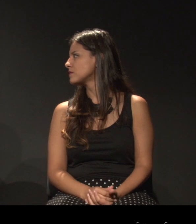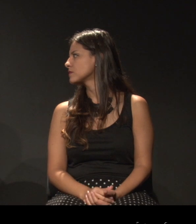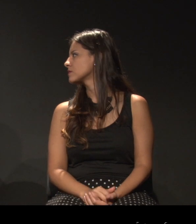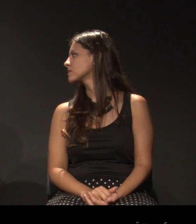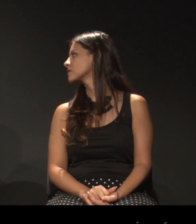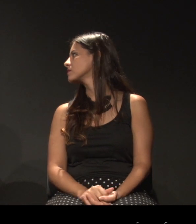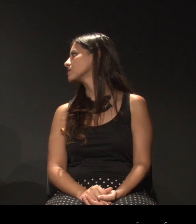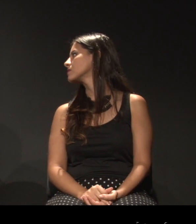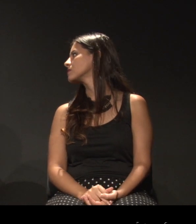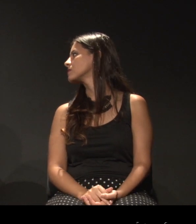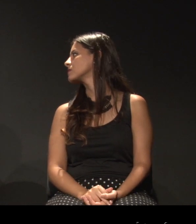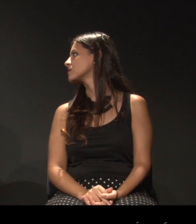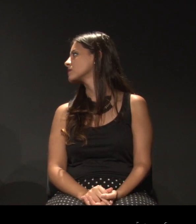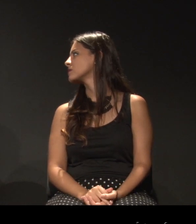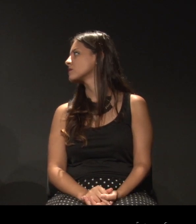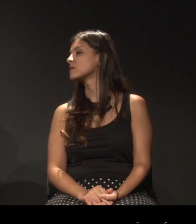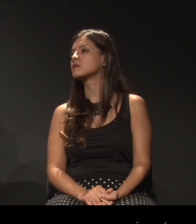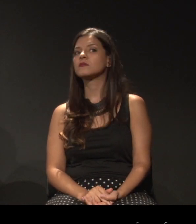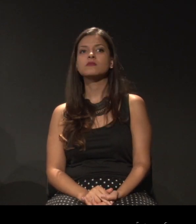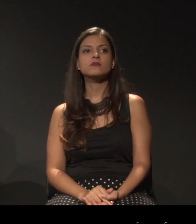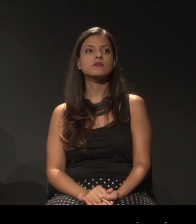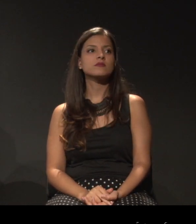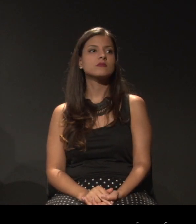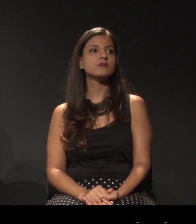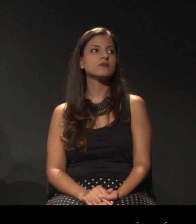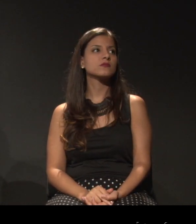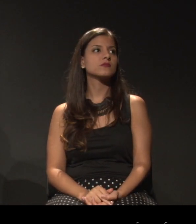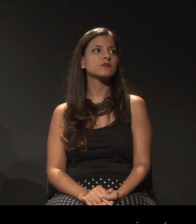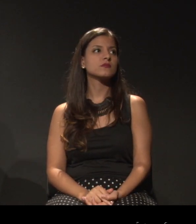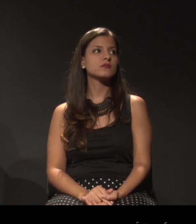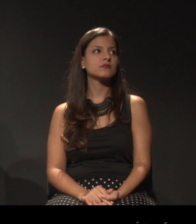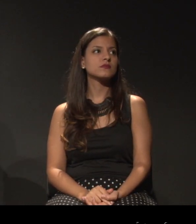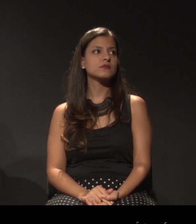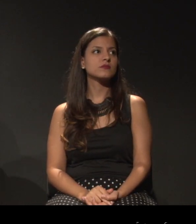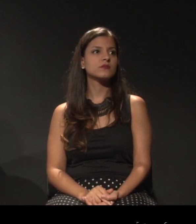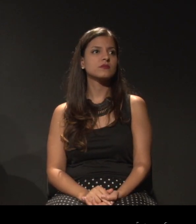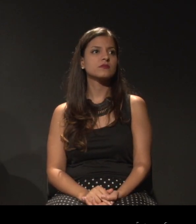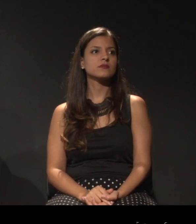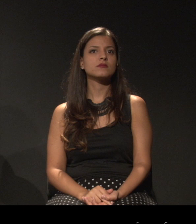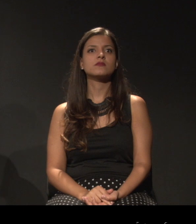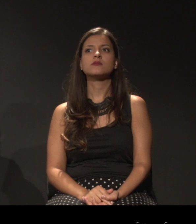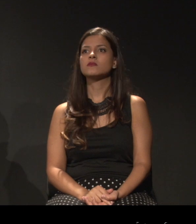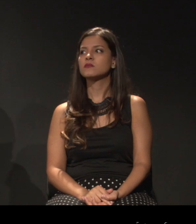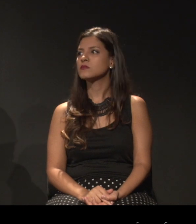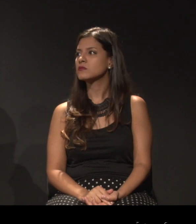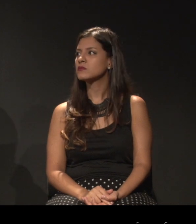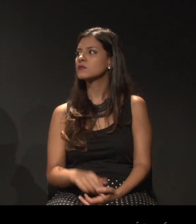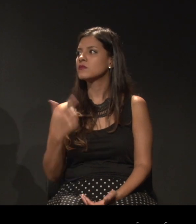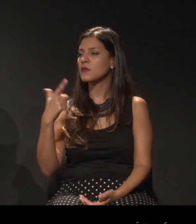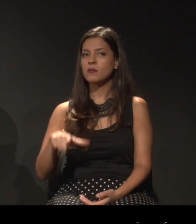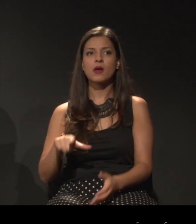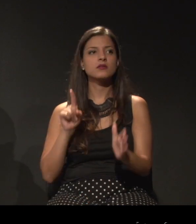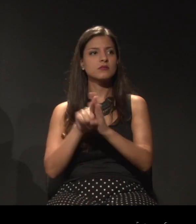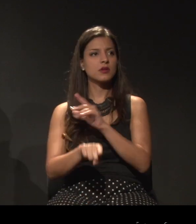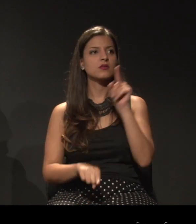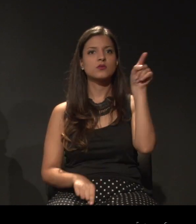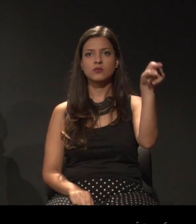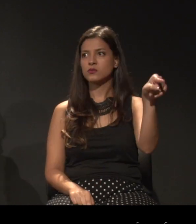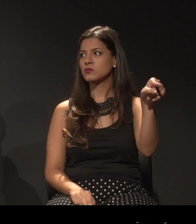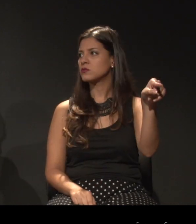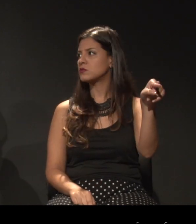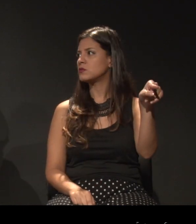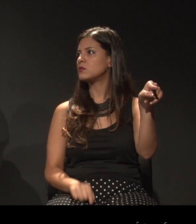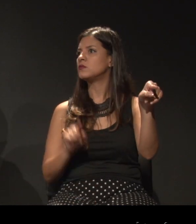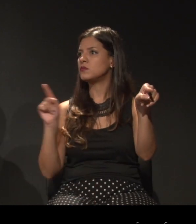Vocês querem pontuar? A gente tem quantas perguntas aqui ainda? Temos uma aqui. Mais alguém?